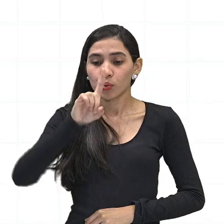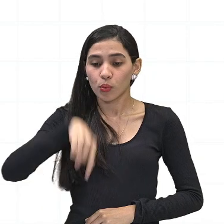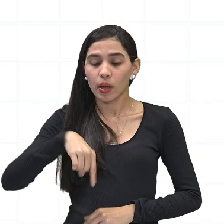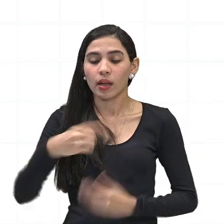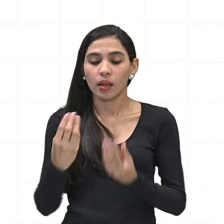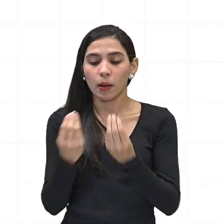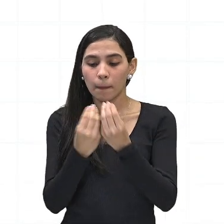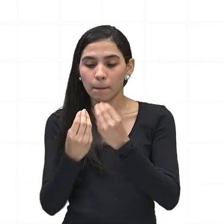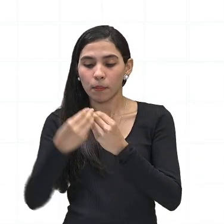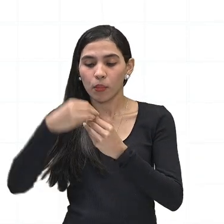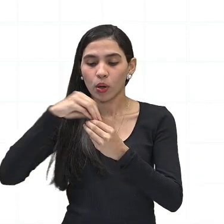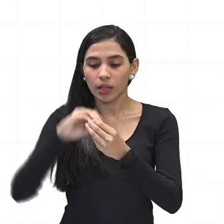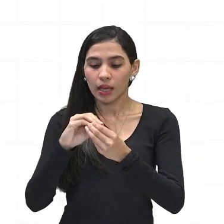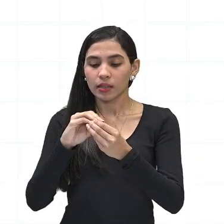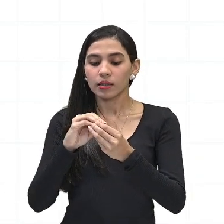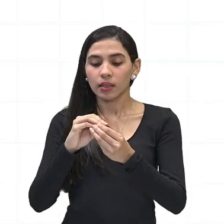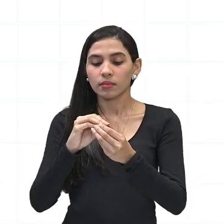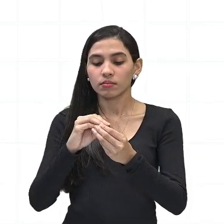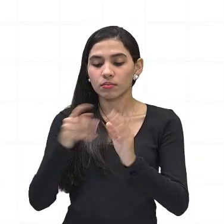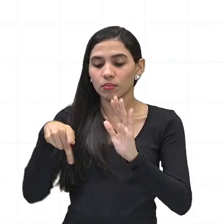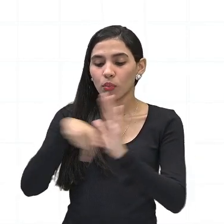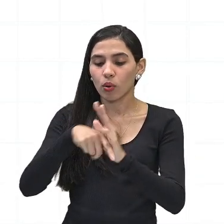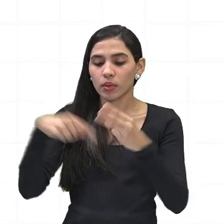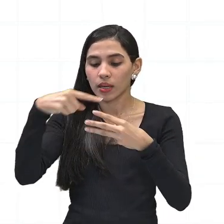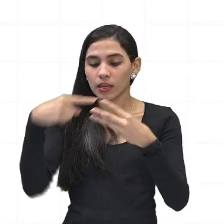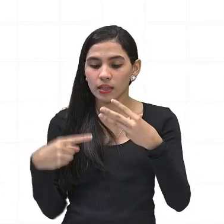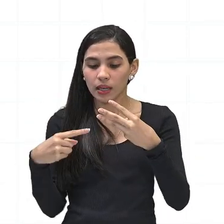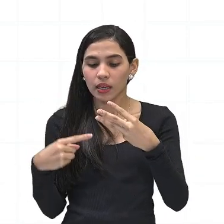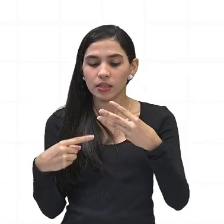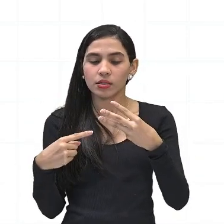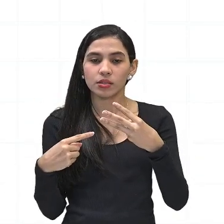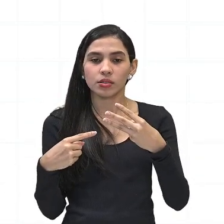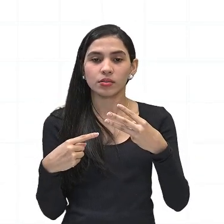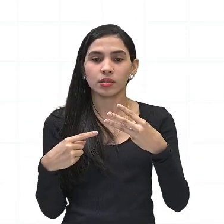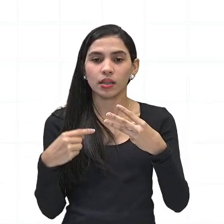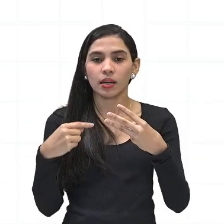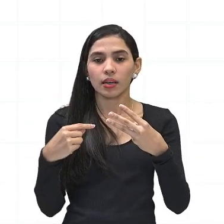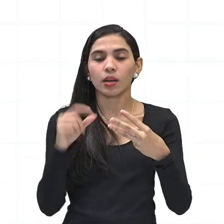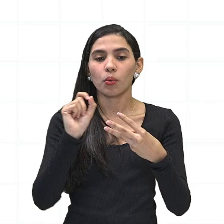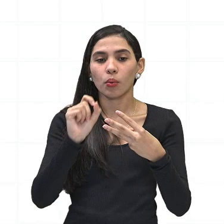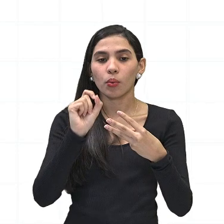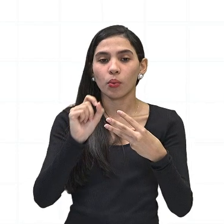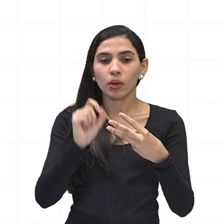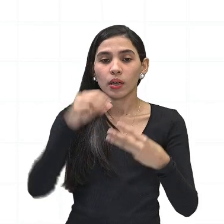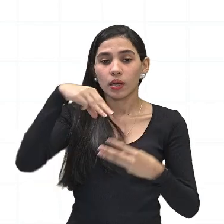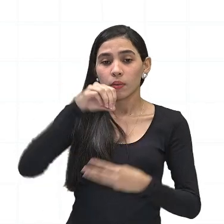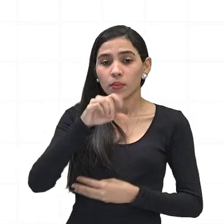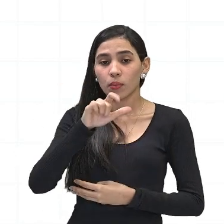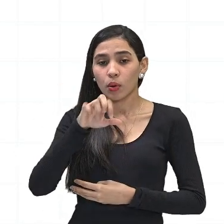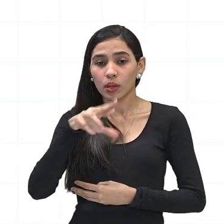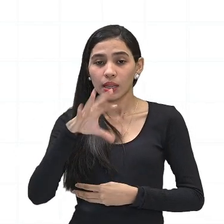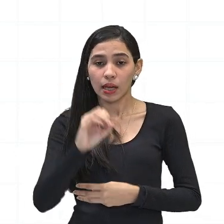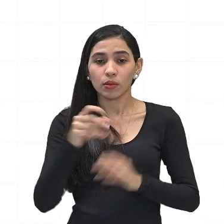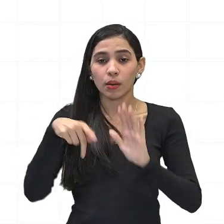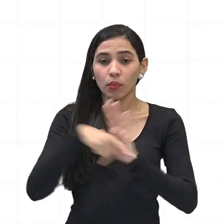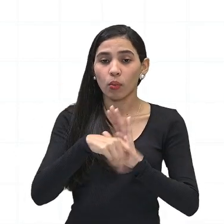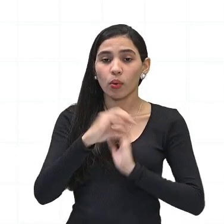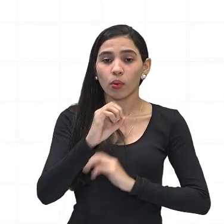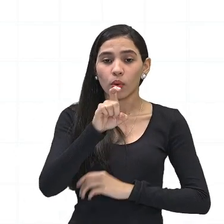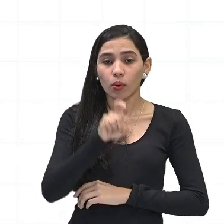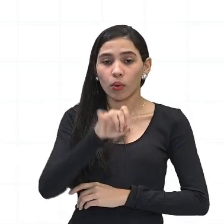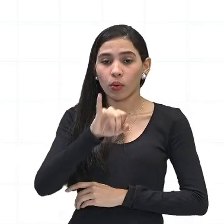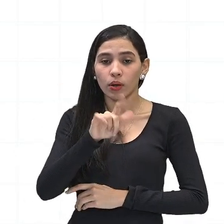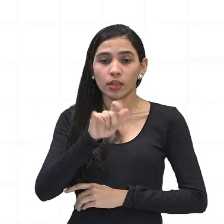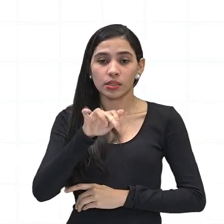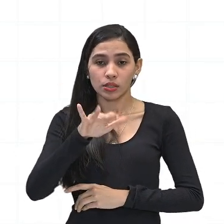oxigênio, ele tem aí essa característica da molécula de ser escrito com o